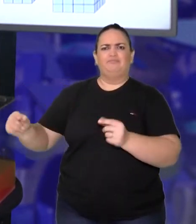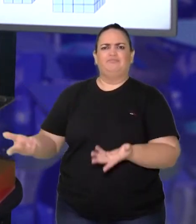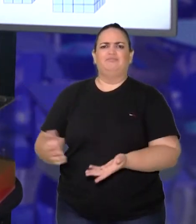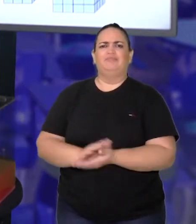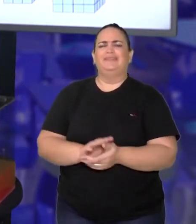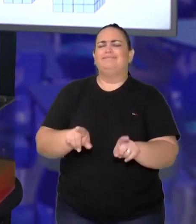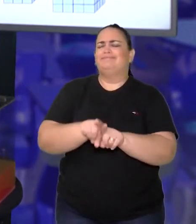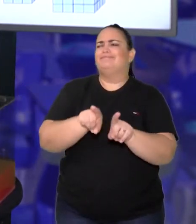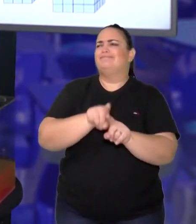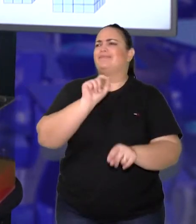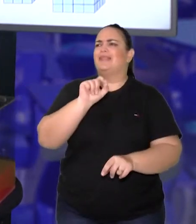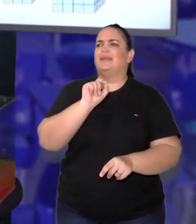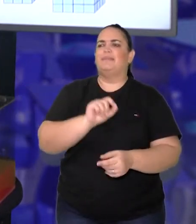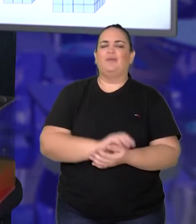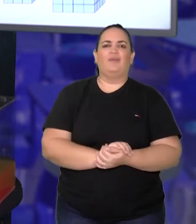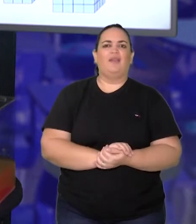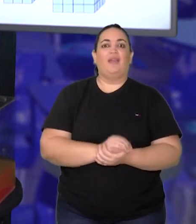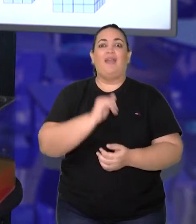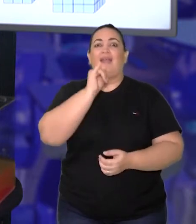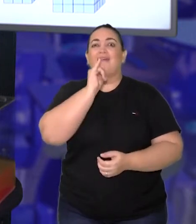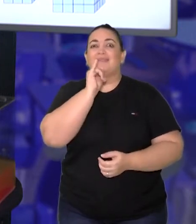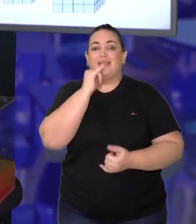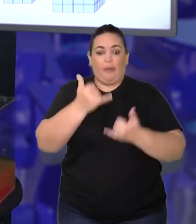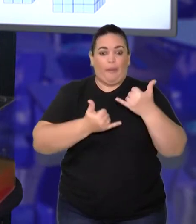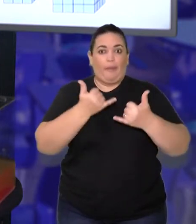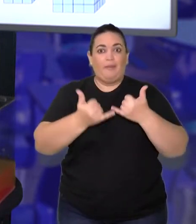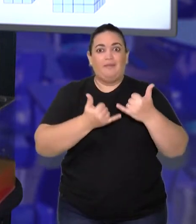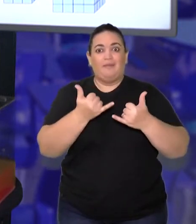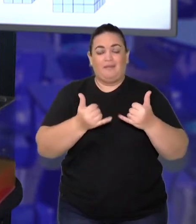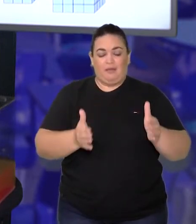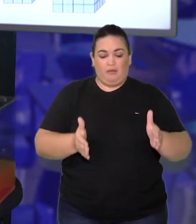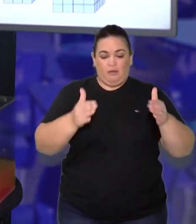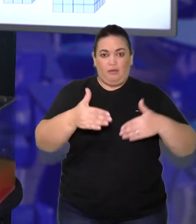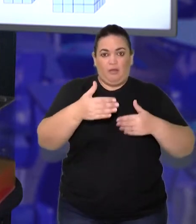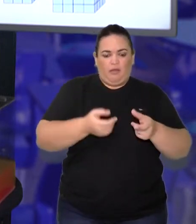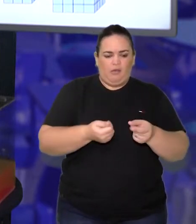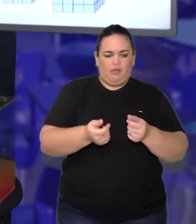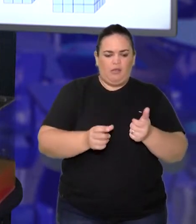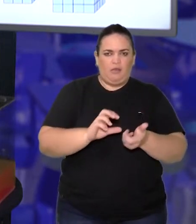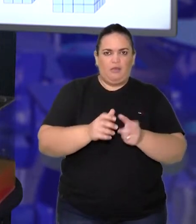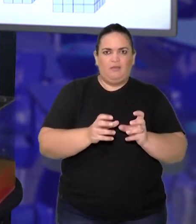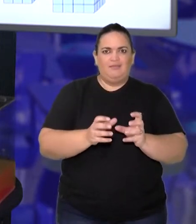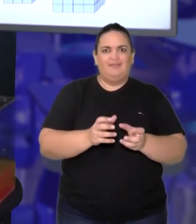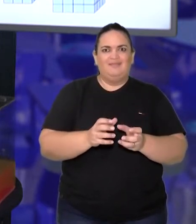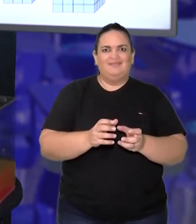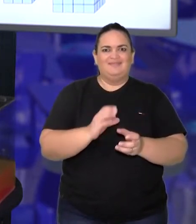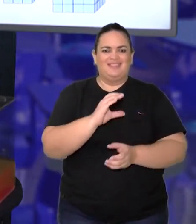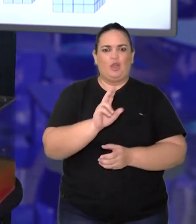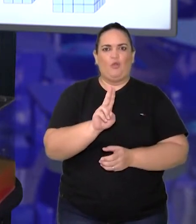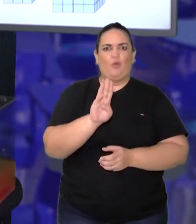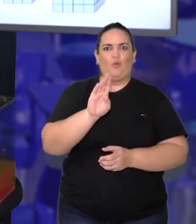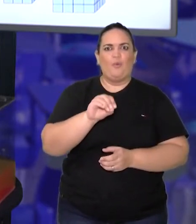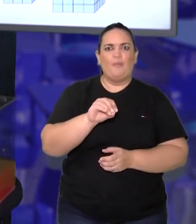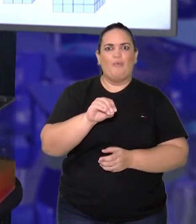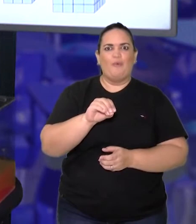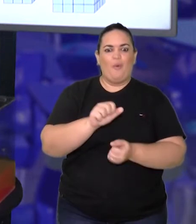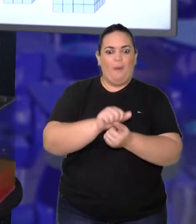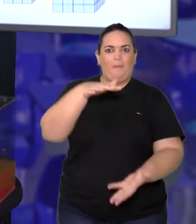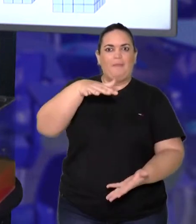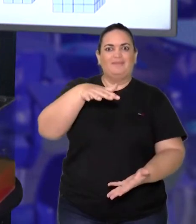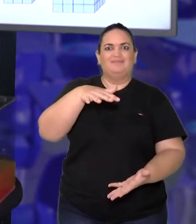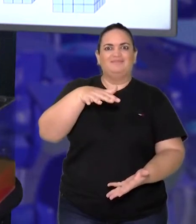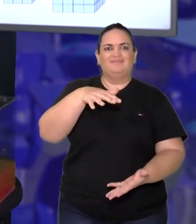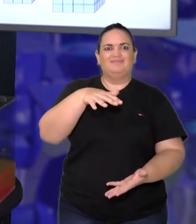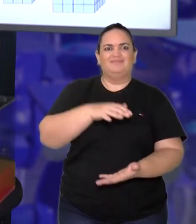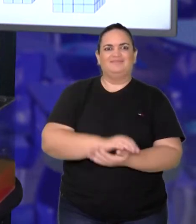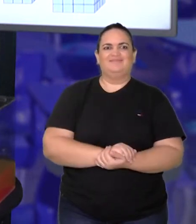justamente esse objeto aqui para lembrar do nome da forma, tá? Temos aqui o cubo mágico. E como o nome da forma